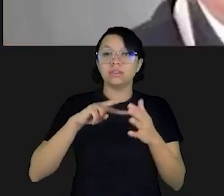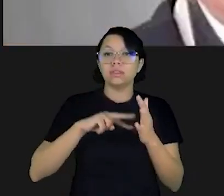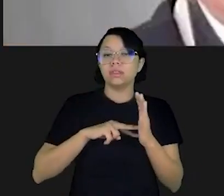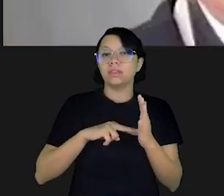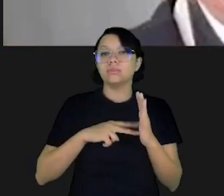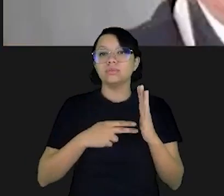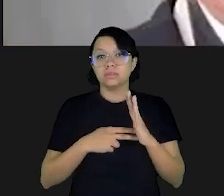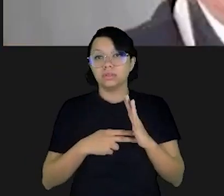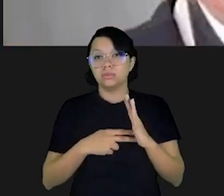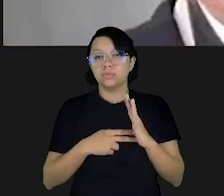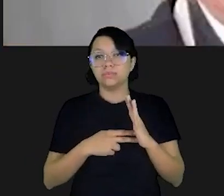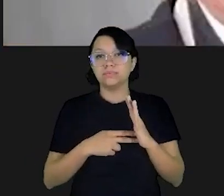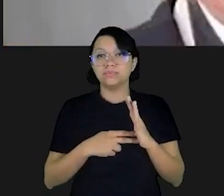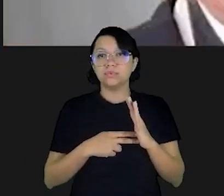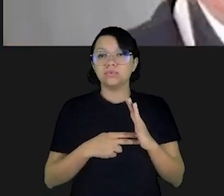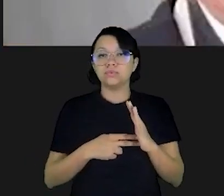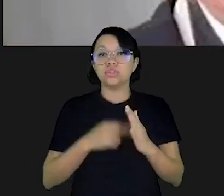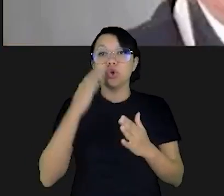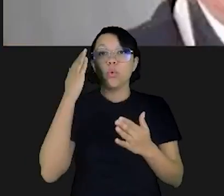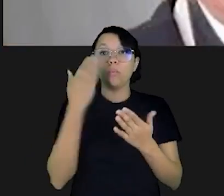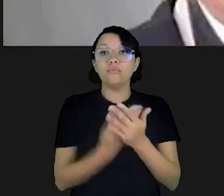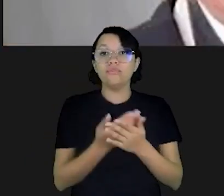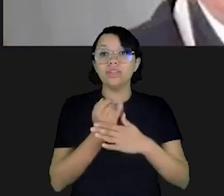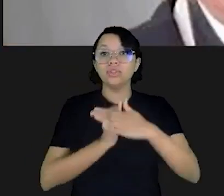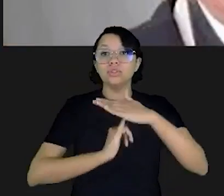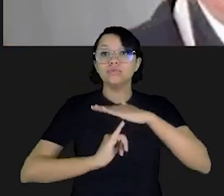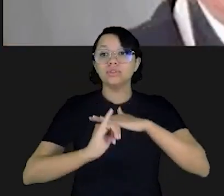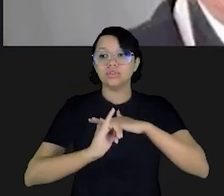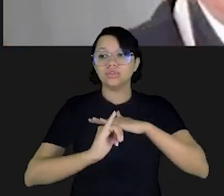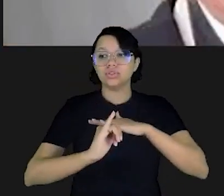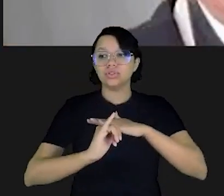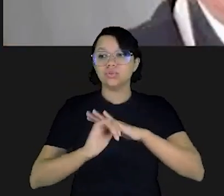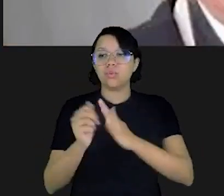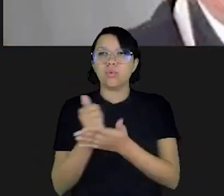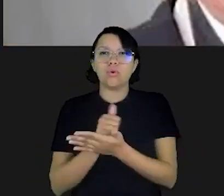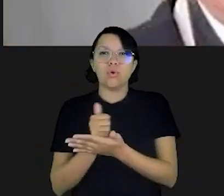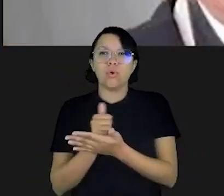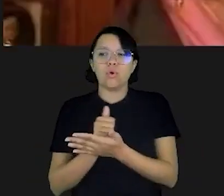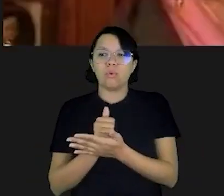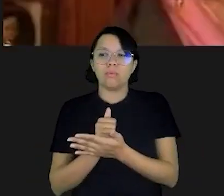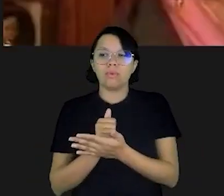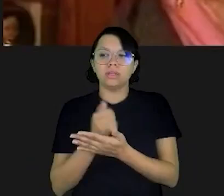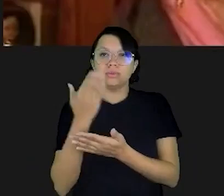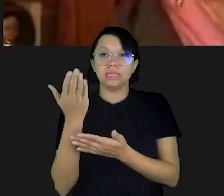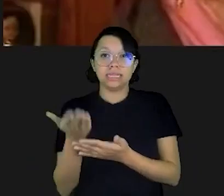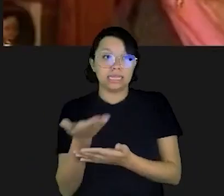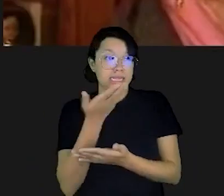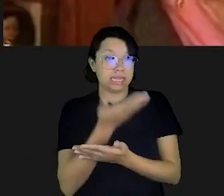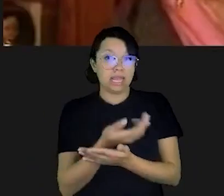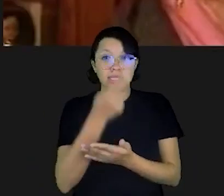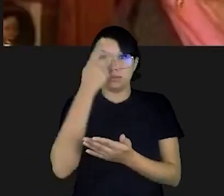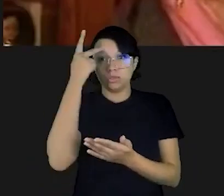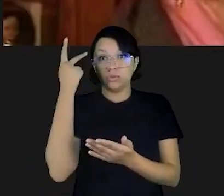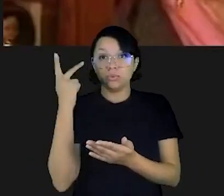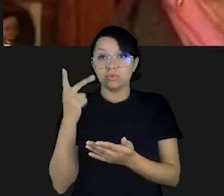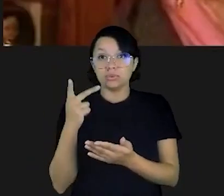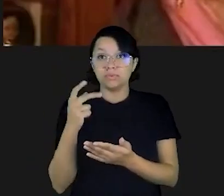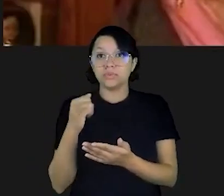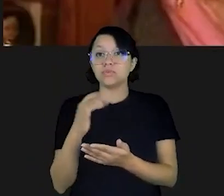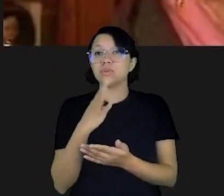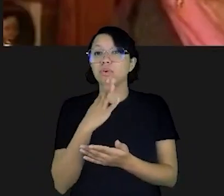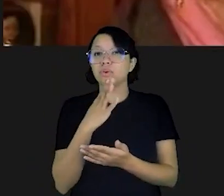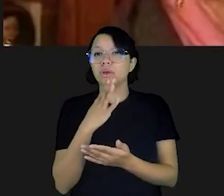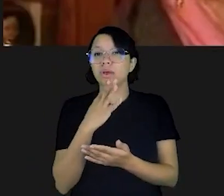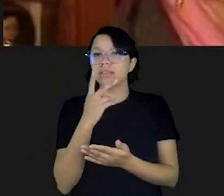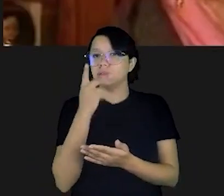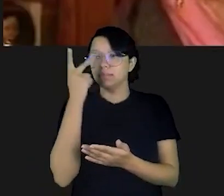você confiaria em investir sob o comando dessas pessoas? Se